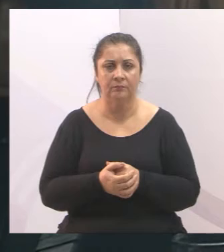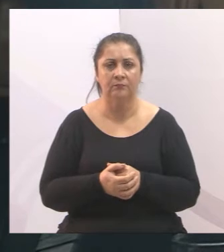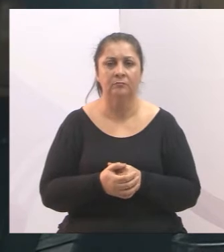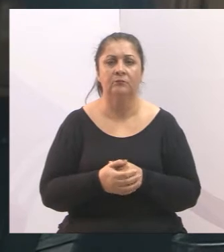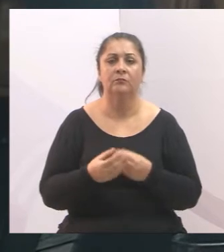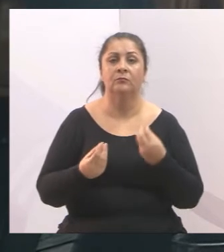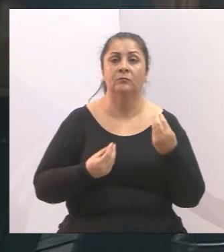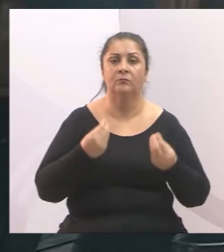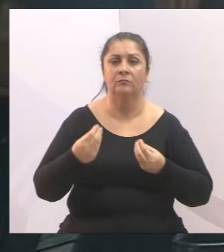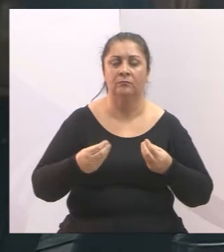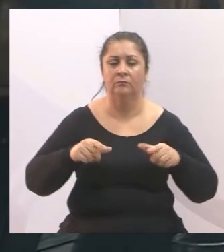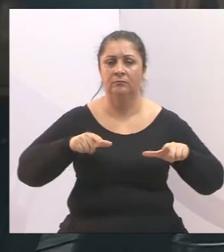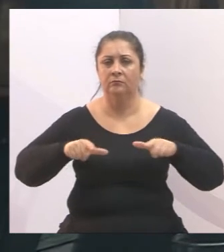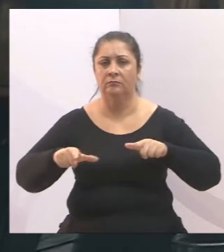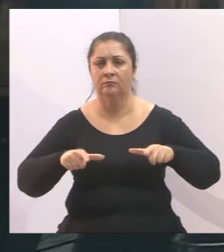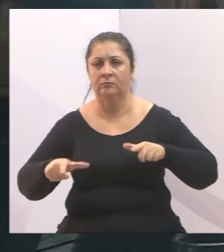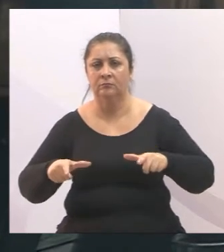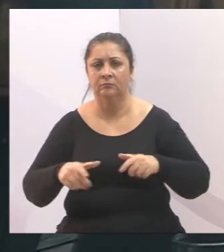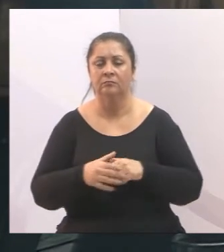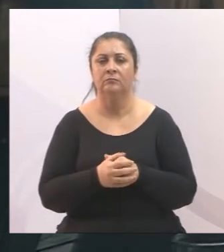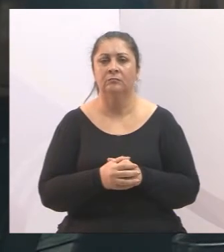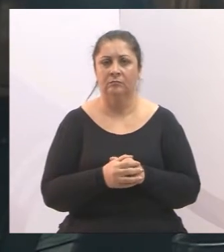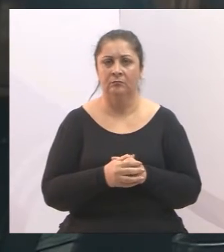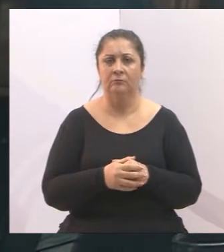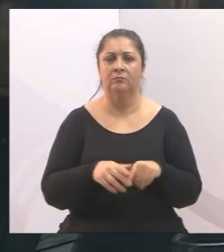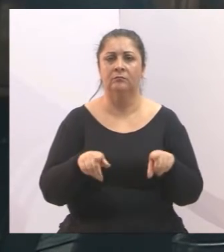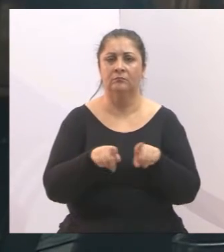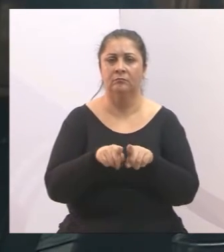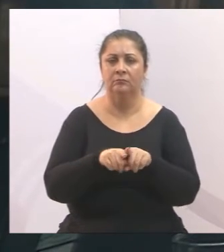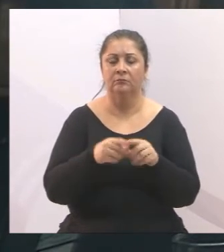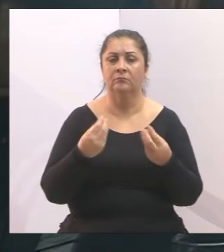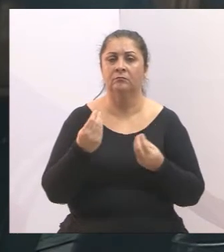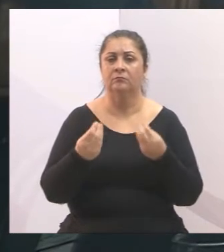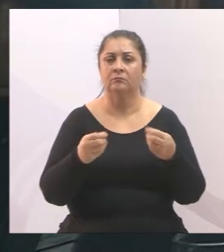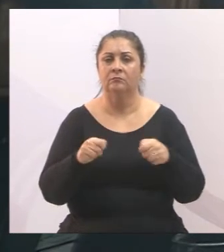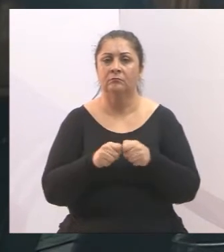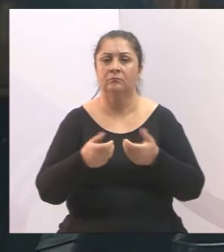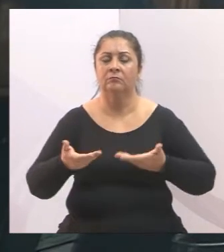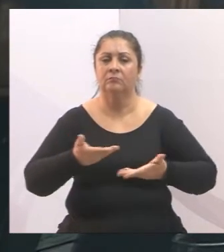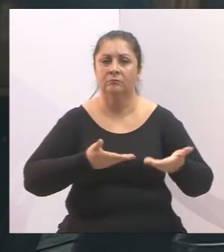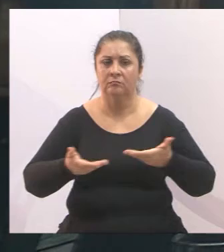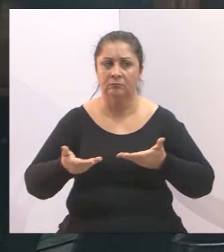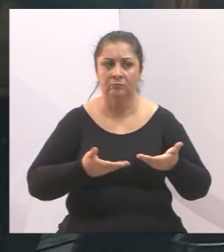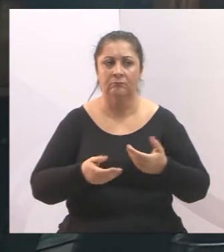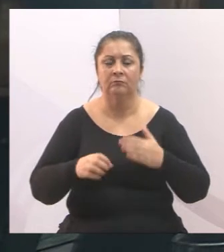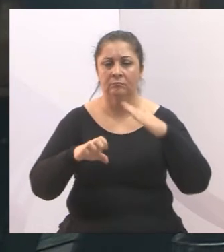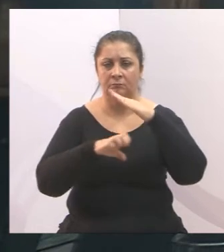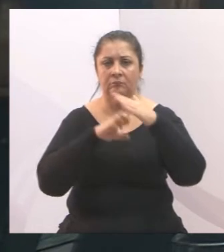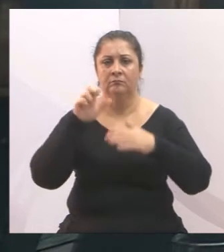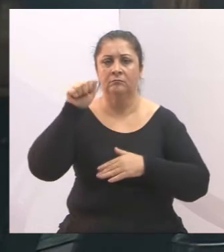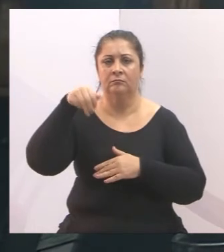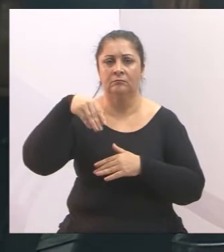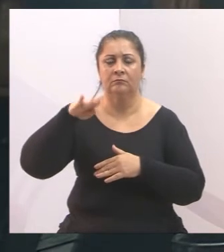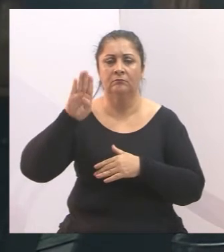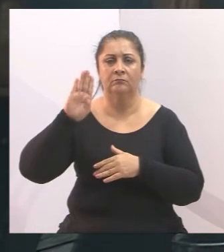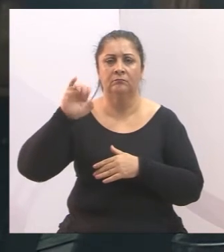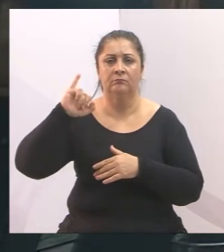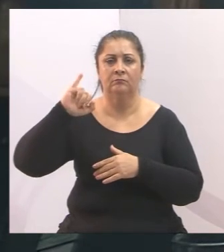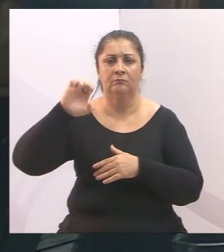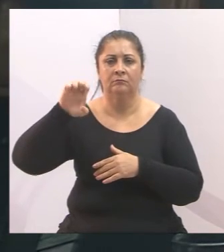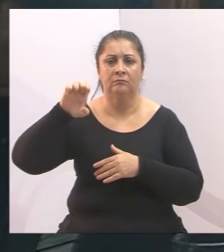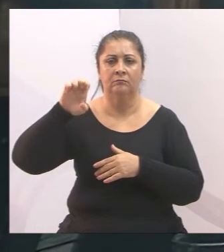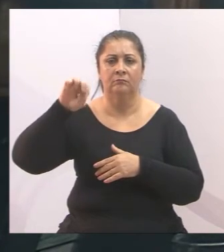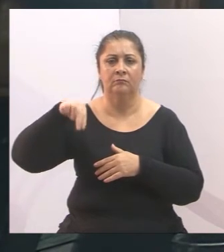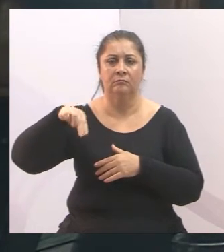trabalho e as condições de execução dos serviços com relação à empresa ambiental. Nós, vereadores, recebemos